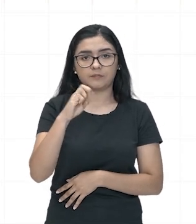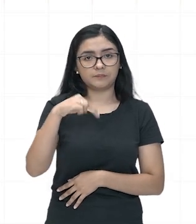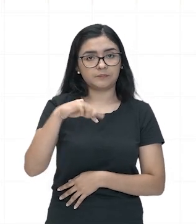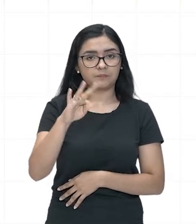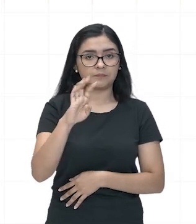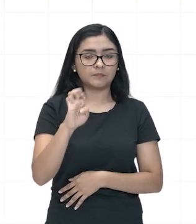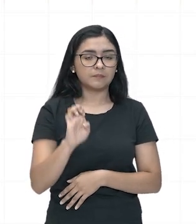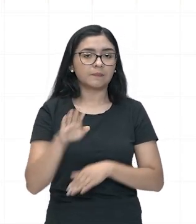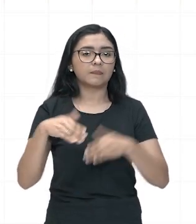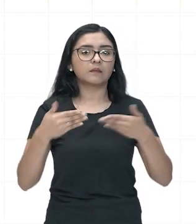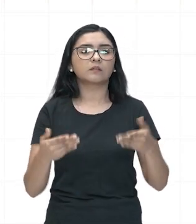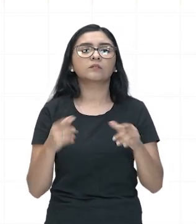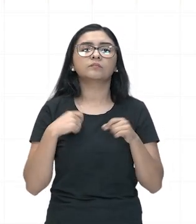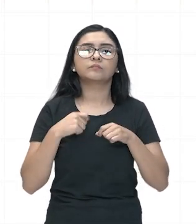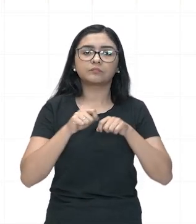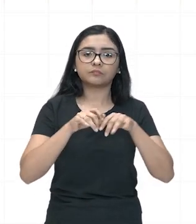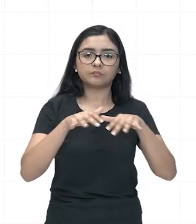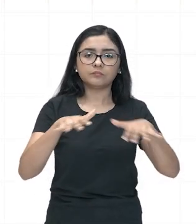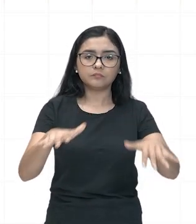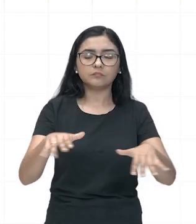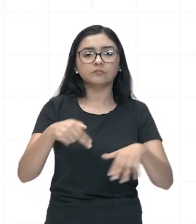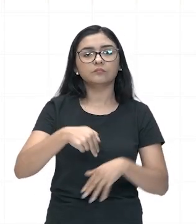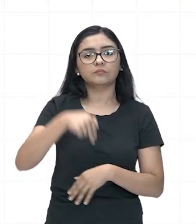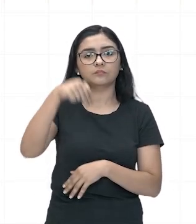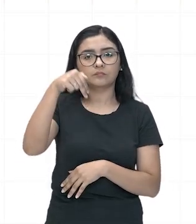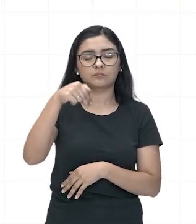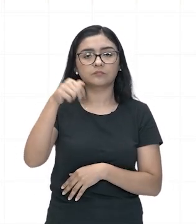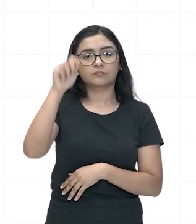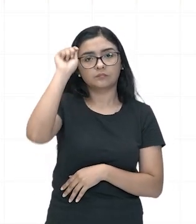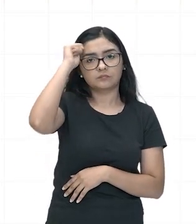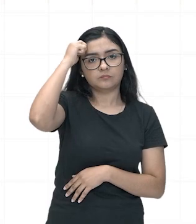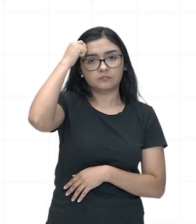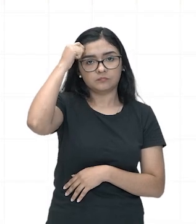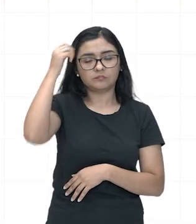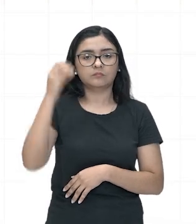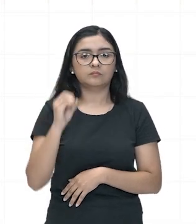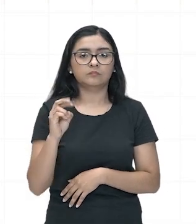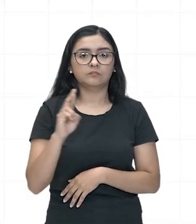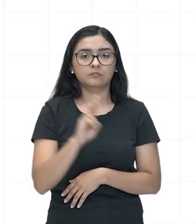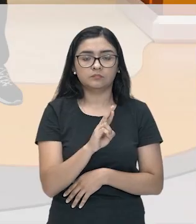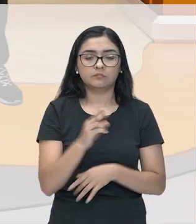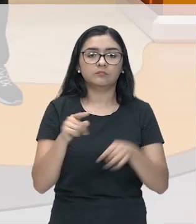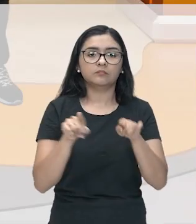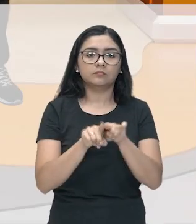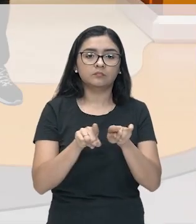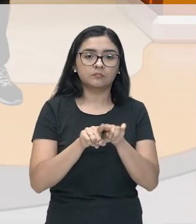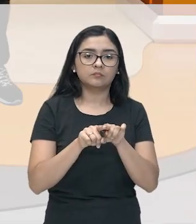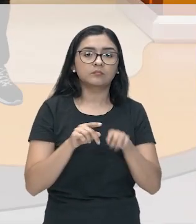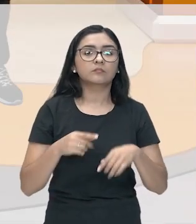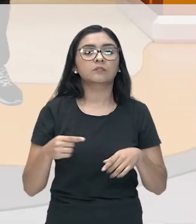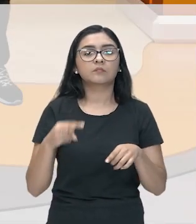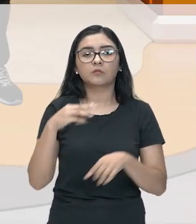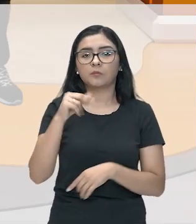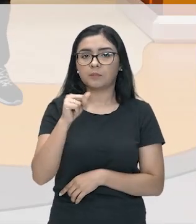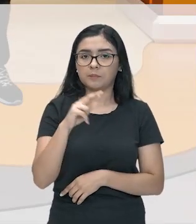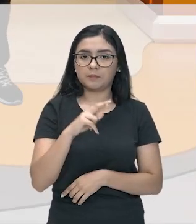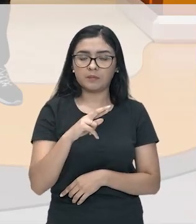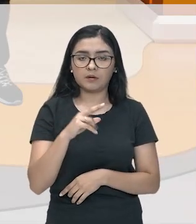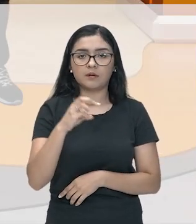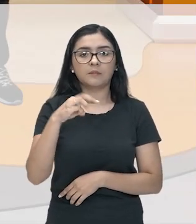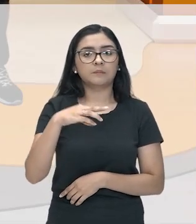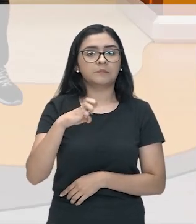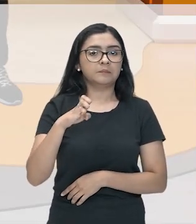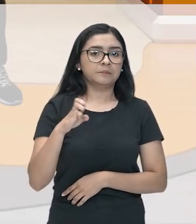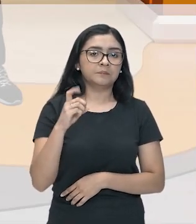floresceram no norte da África e no Oriente Médio e ao redor do Mar Mediterrâneo. Certo,